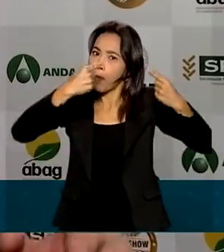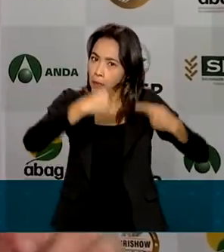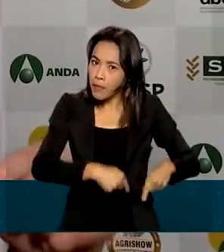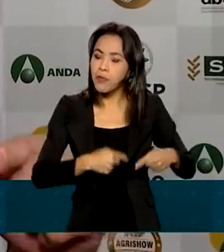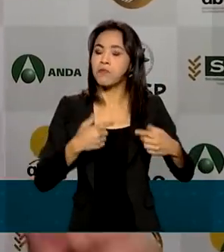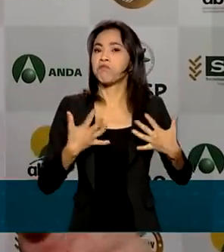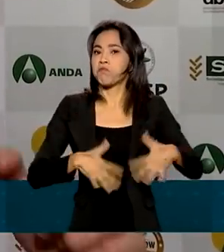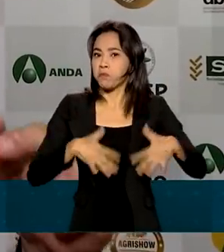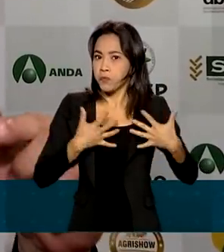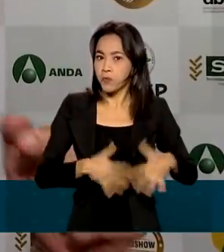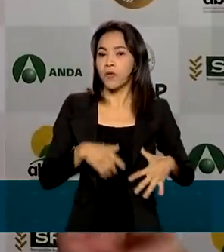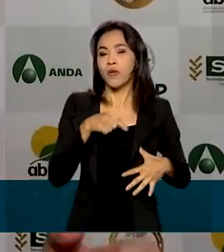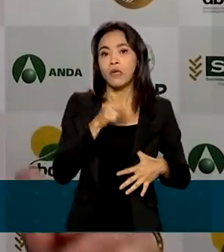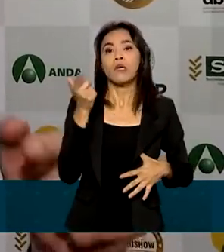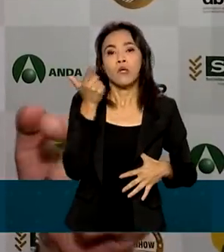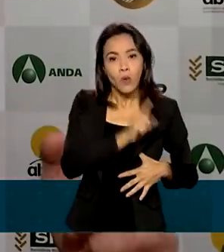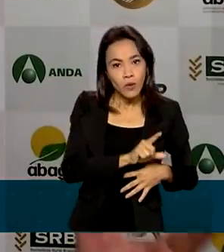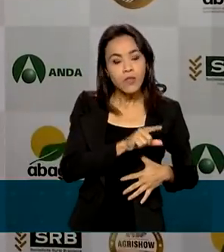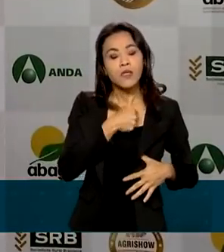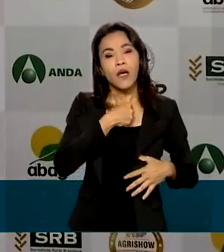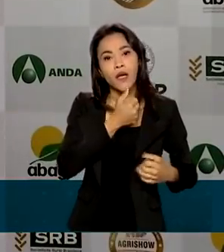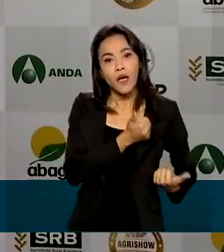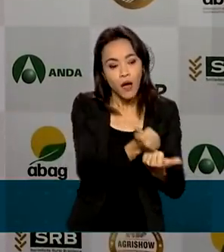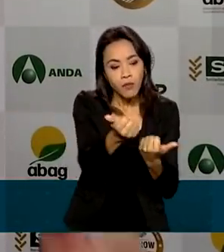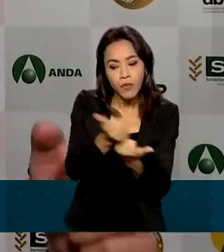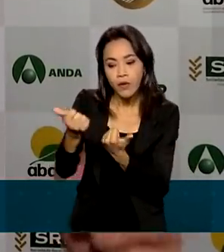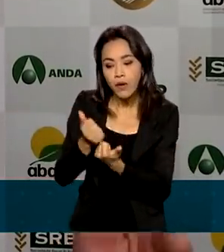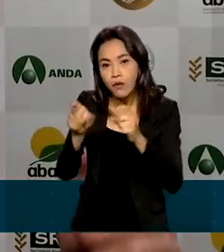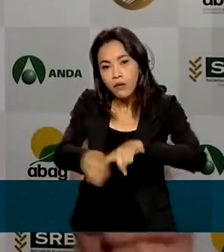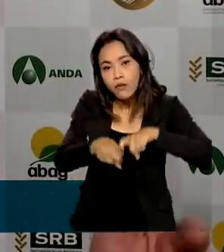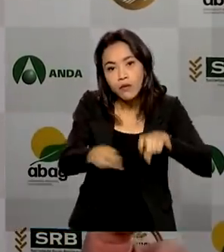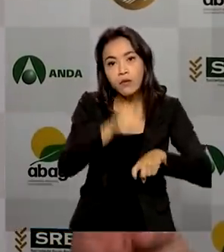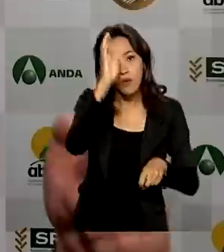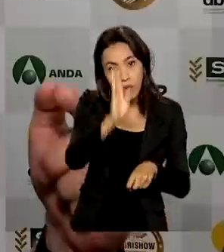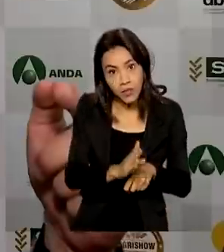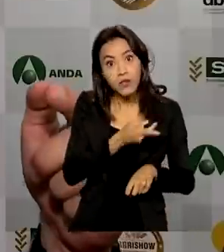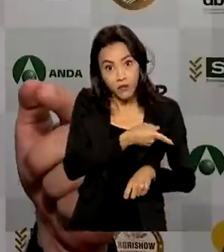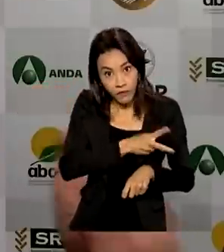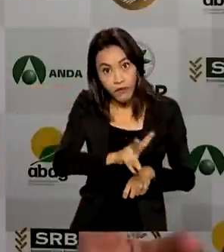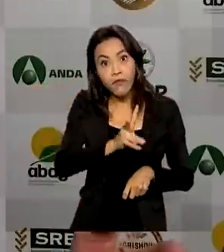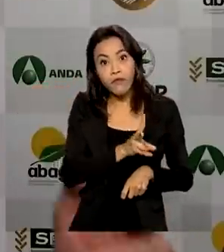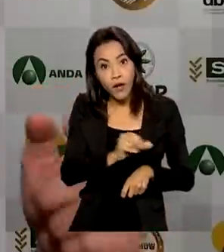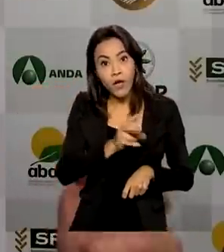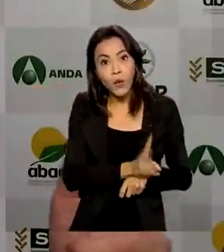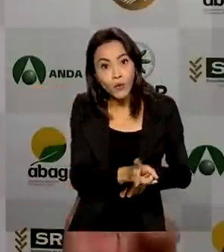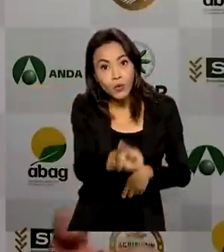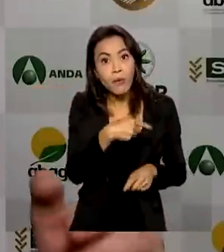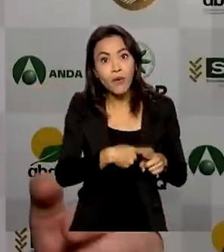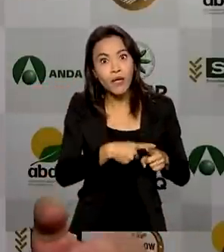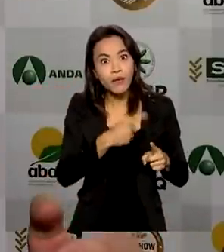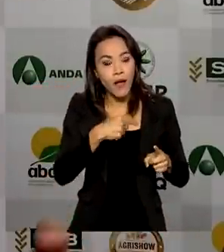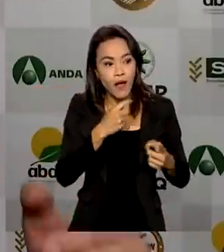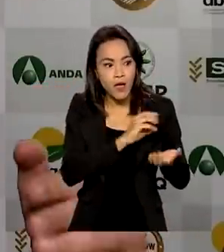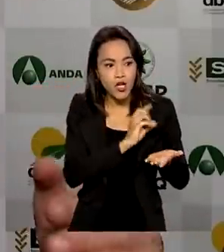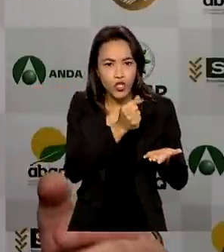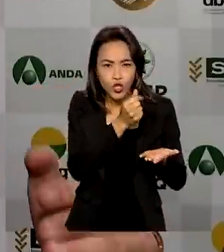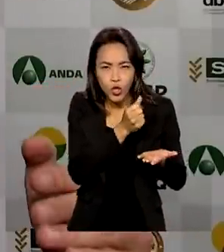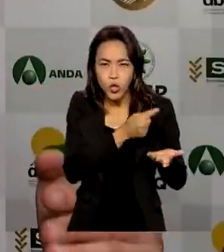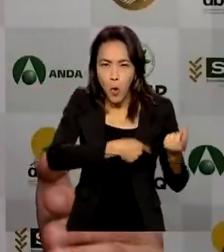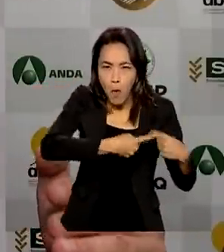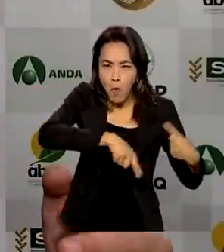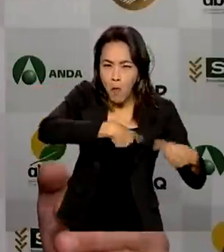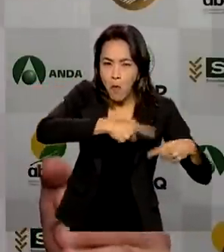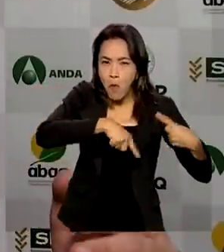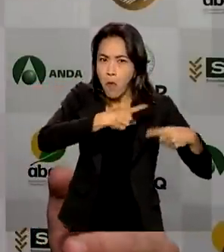para tanto, atende às necessidades da agricultura brasileira e continuará atendendo porque está investindo muito nesse setor para que nós